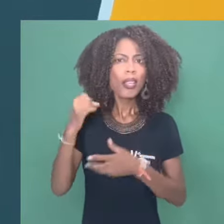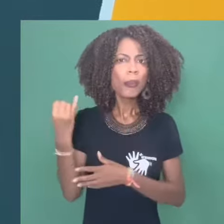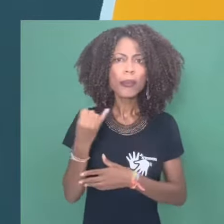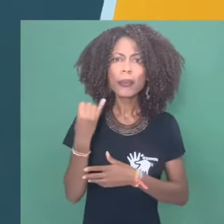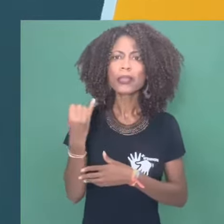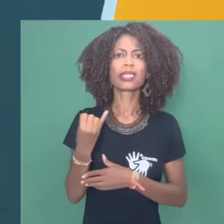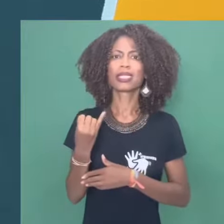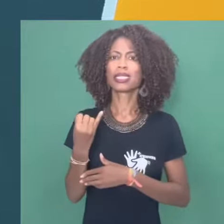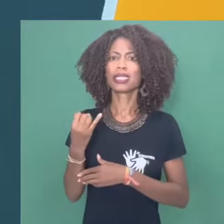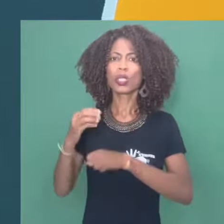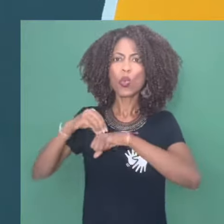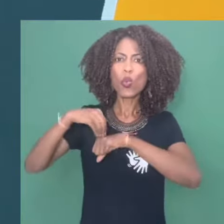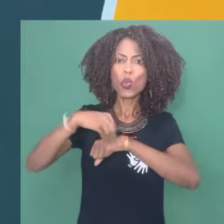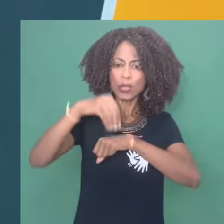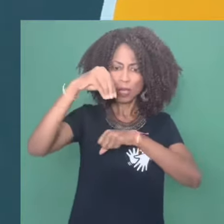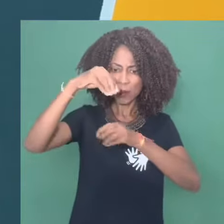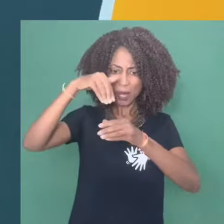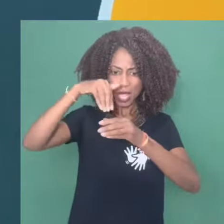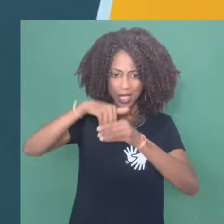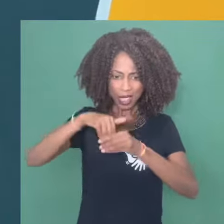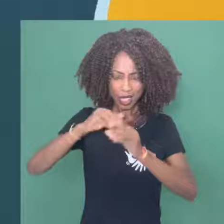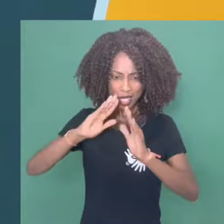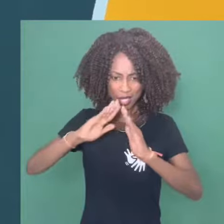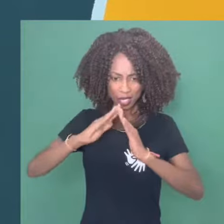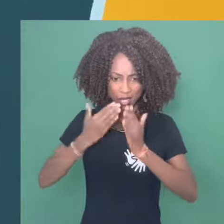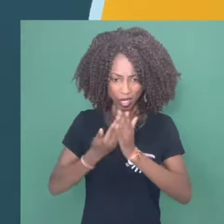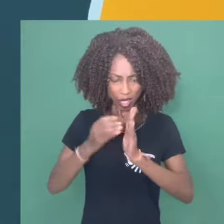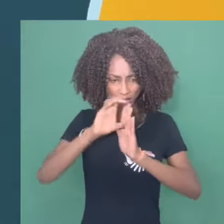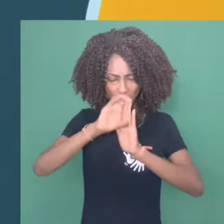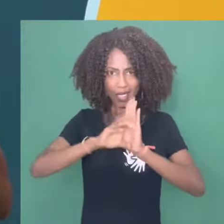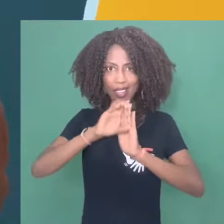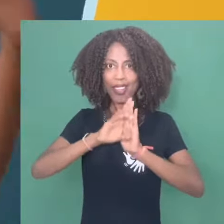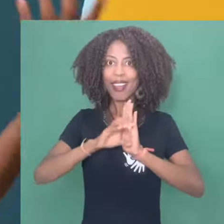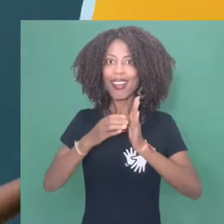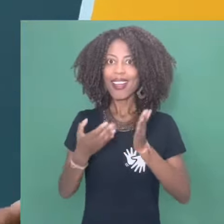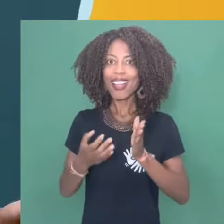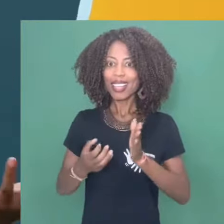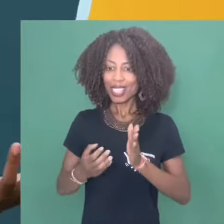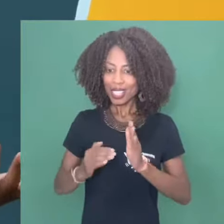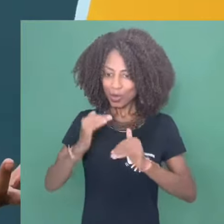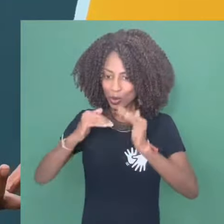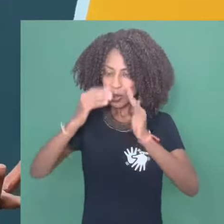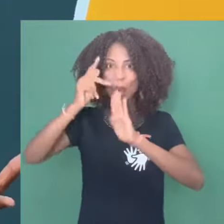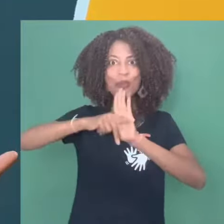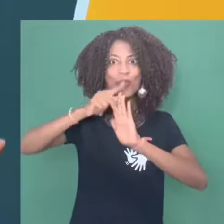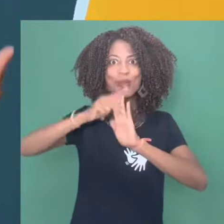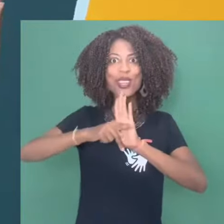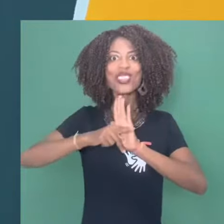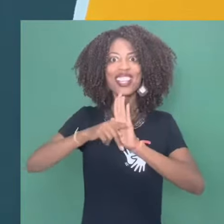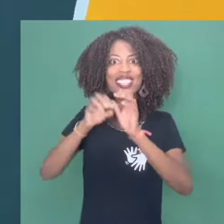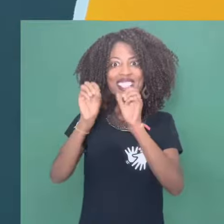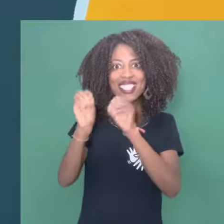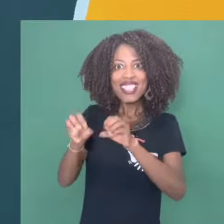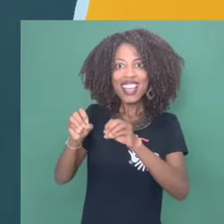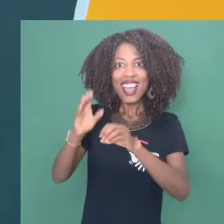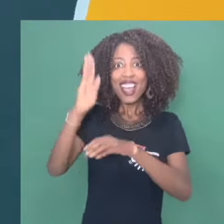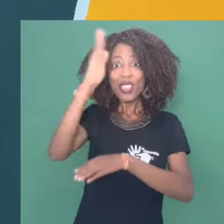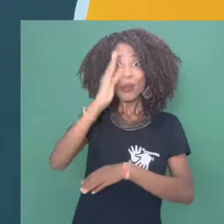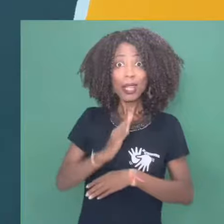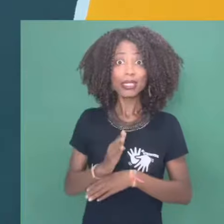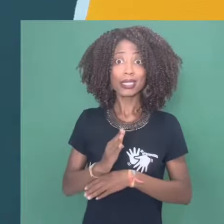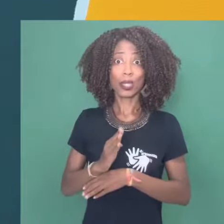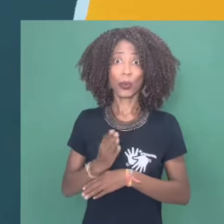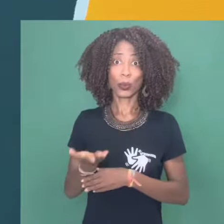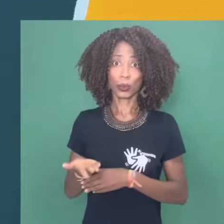esses conhecimentos para dentro de um currículo, de um espaço escolar e construir um grande projeto educacional no nosso país que